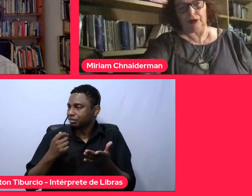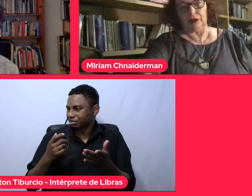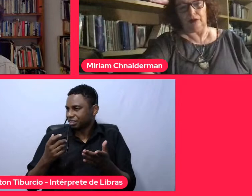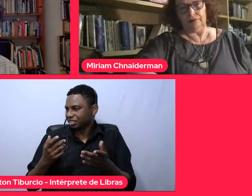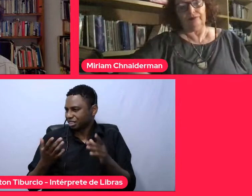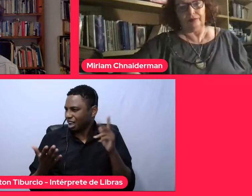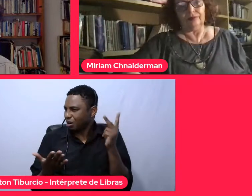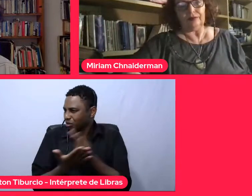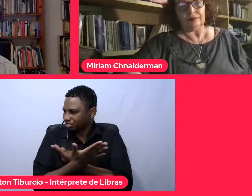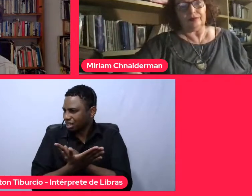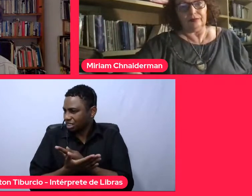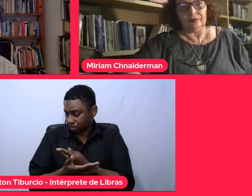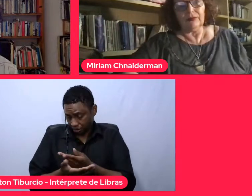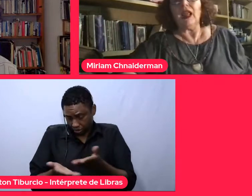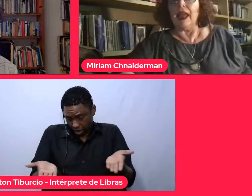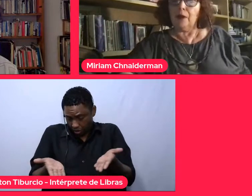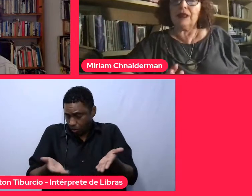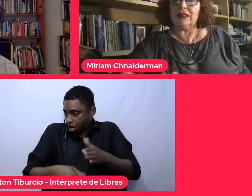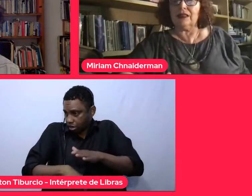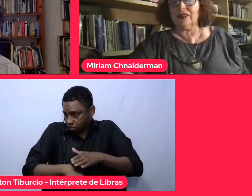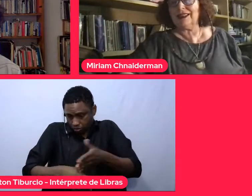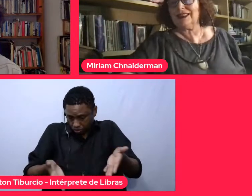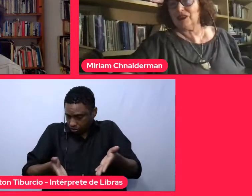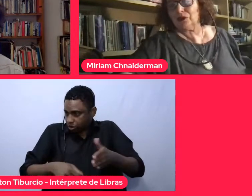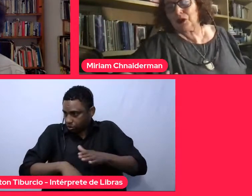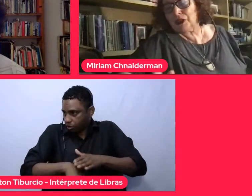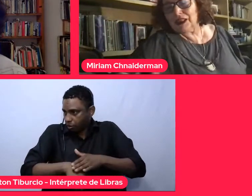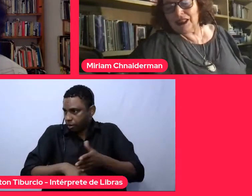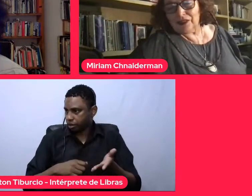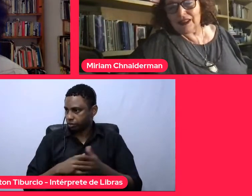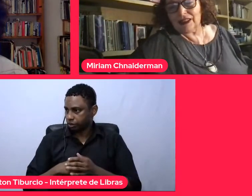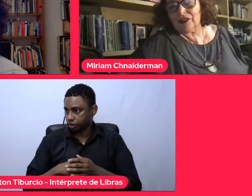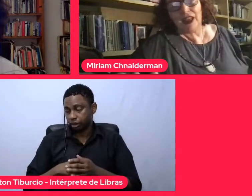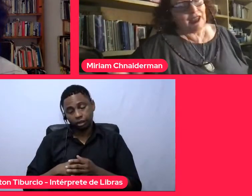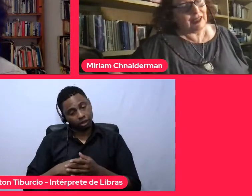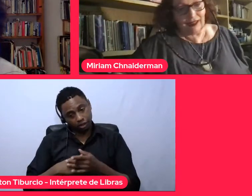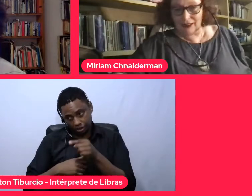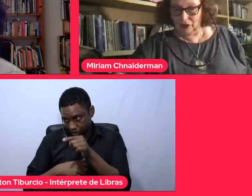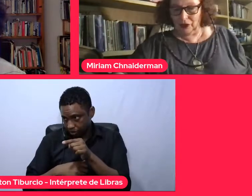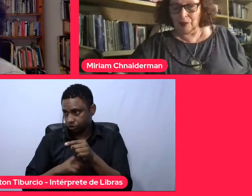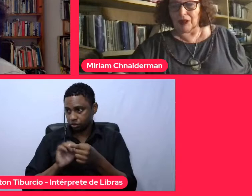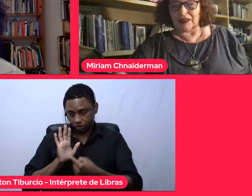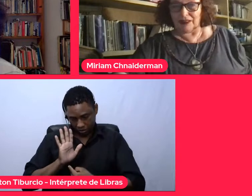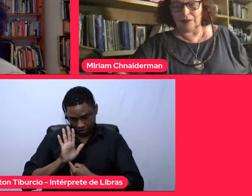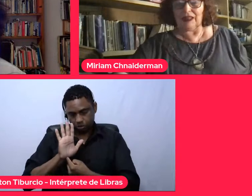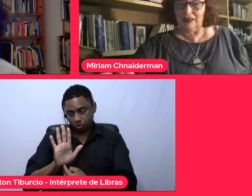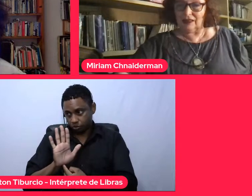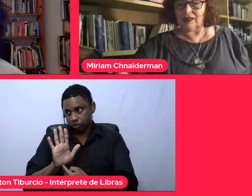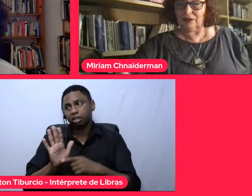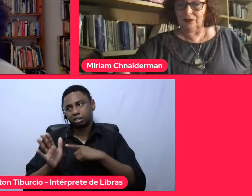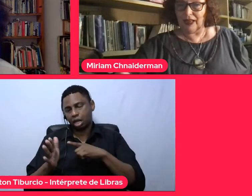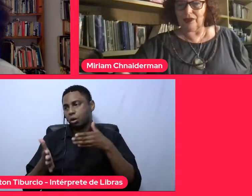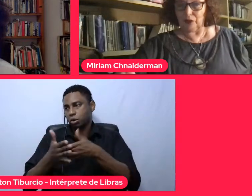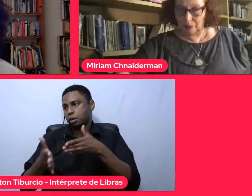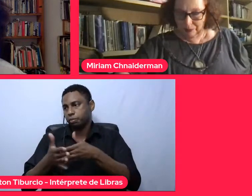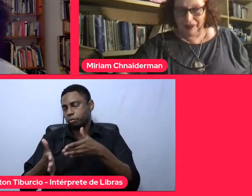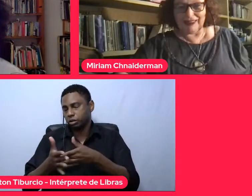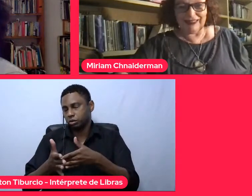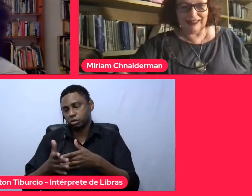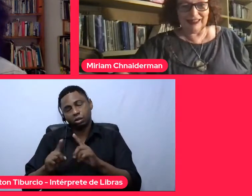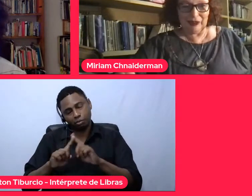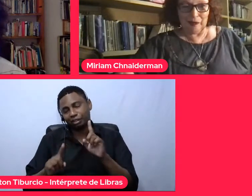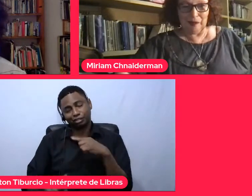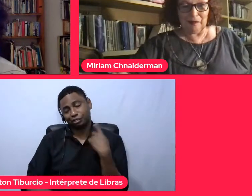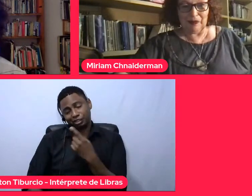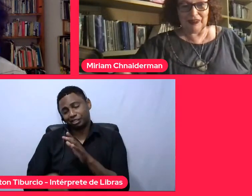contemporâneo. É uma intervenção, toda intervenção tem seus limites, mas a gente faz o que